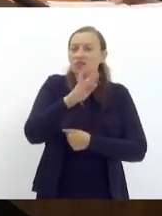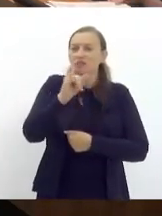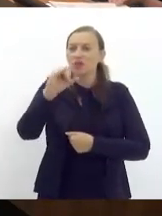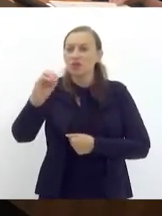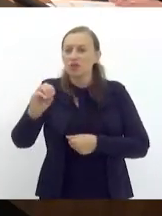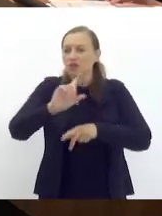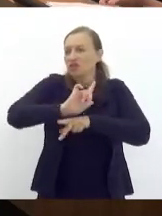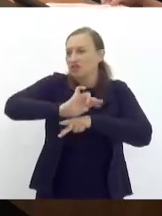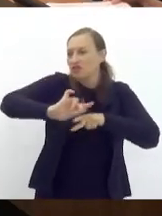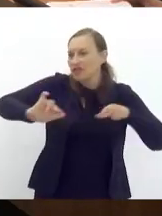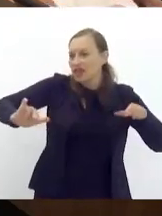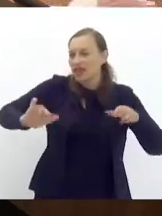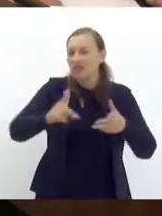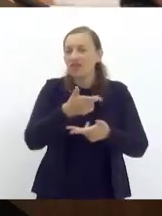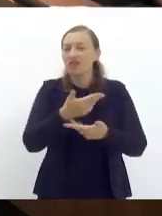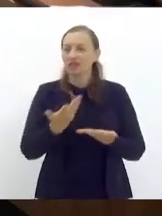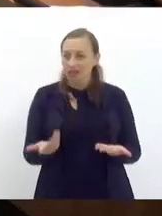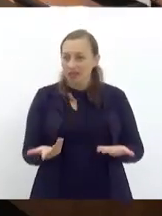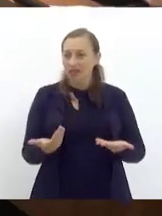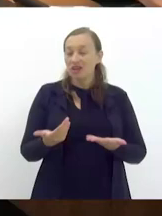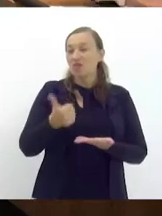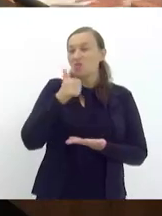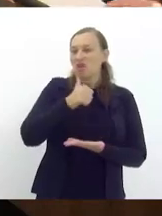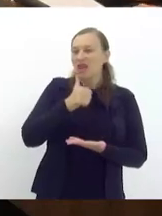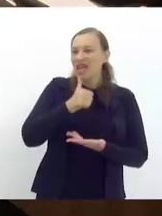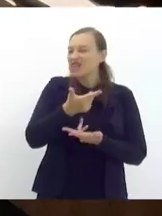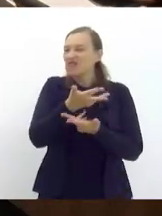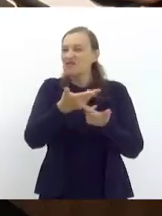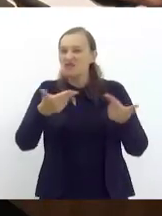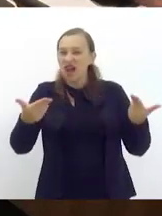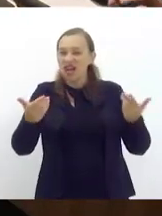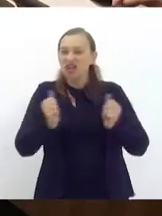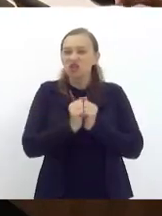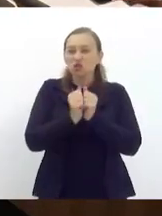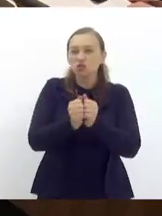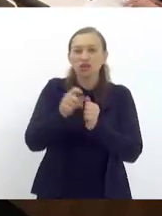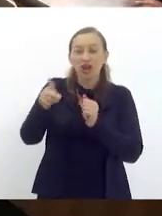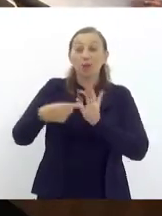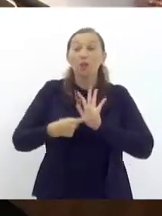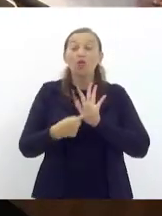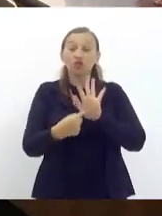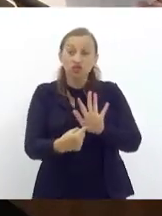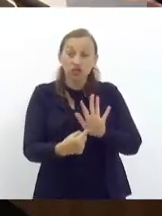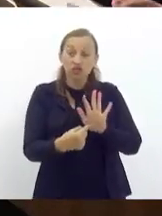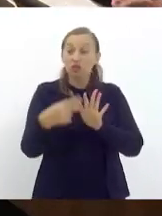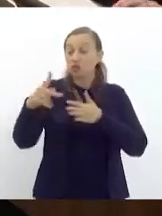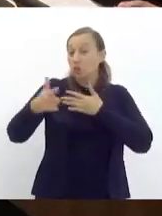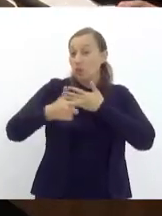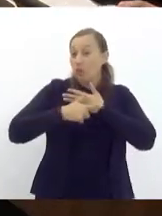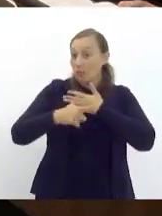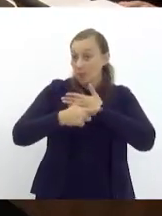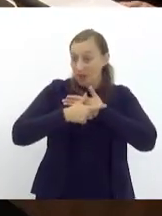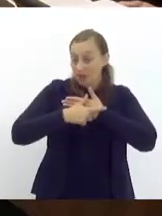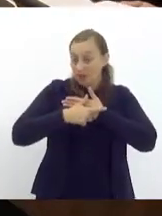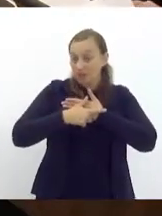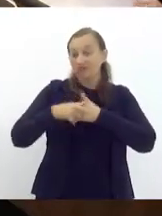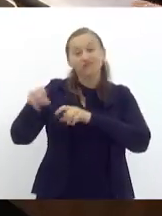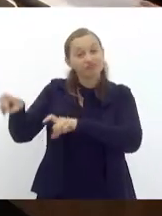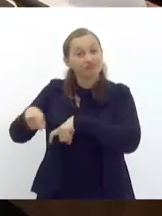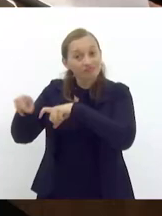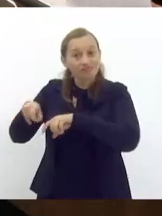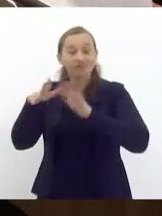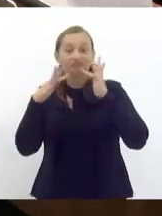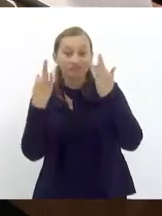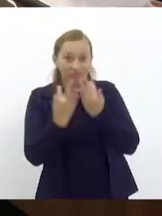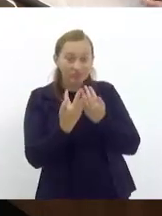mulheres muitas mulheres participando e mostrando o seu papel na agricultura